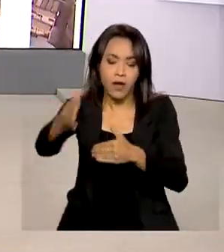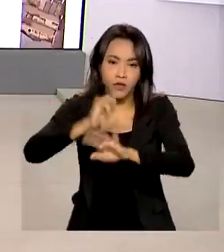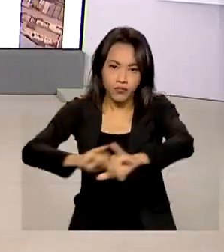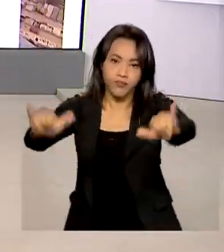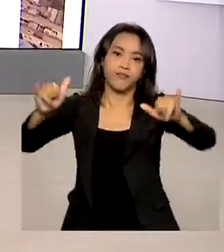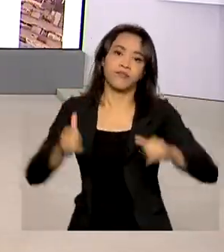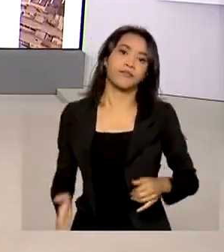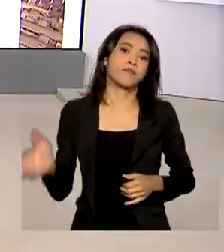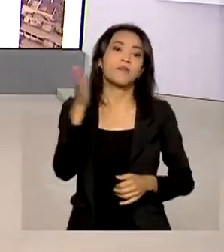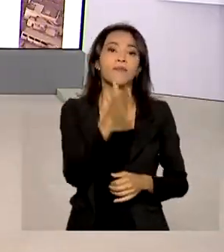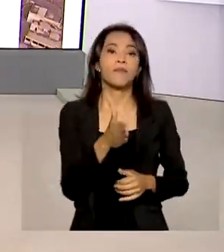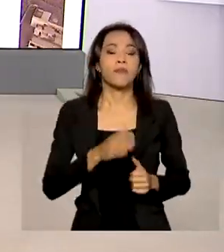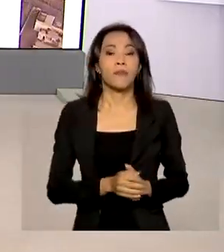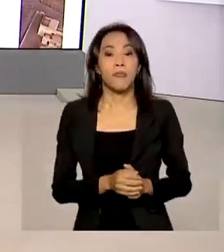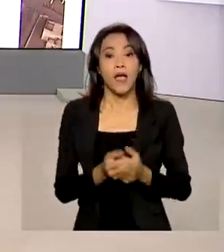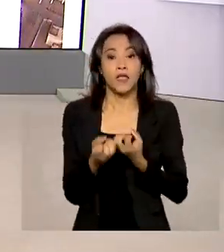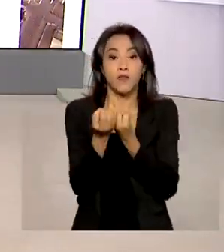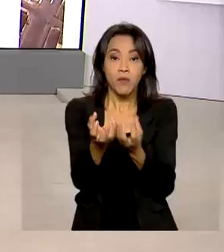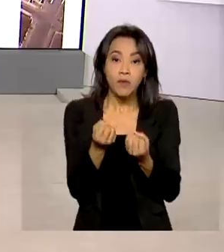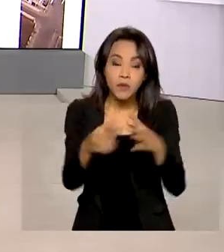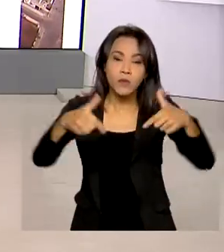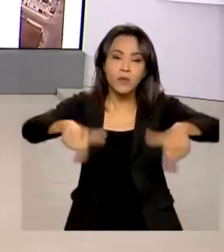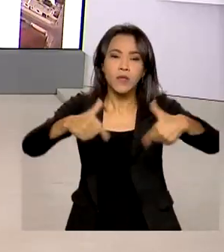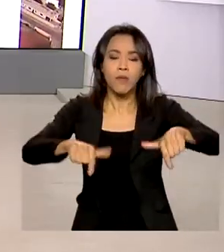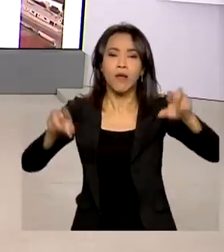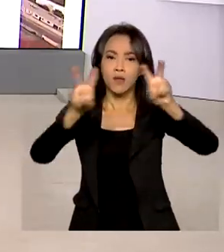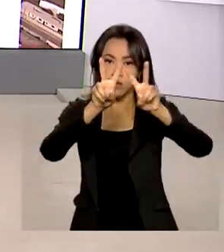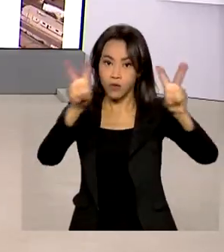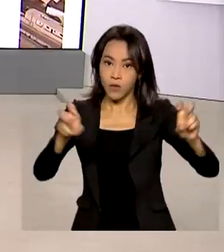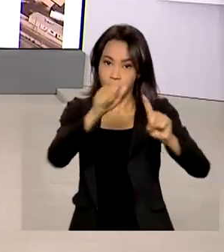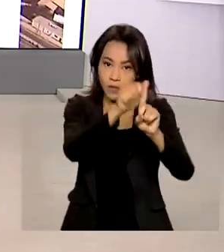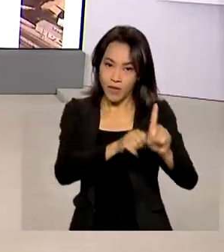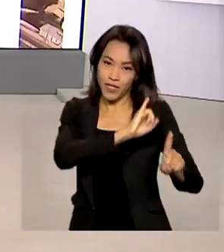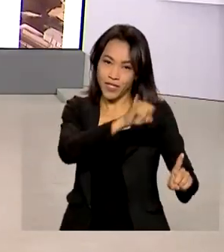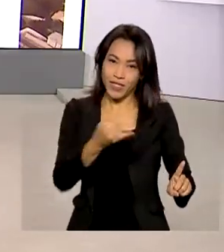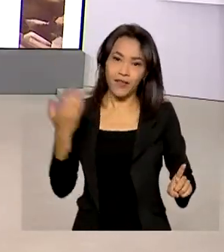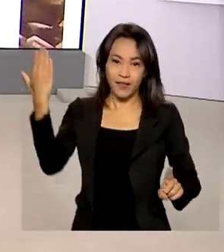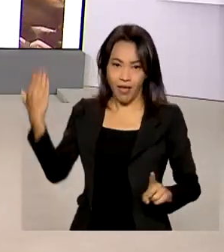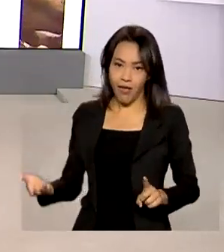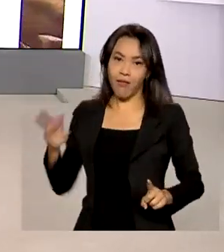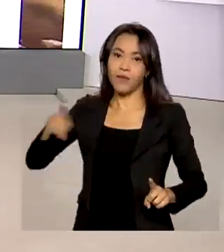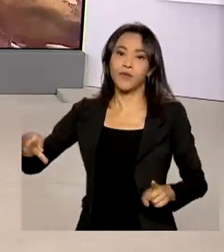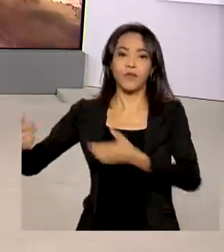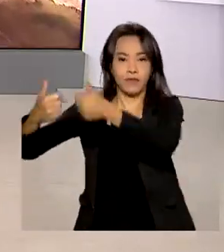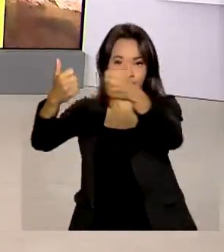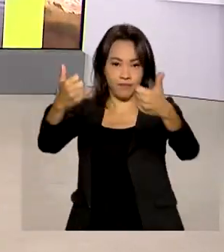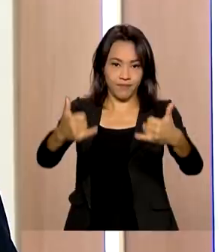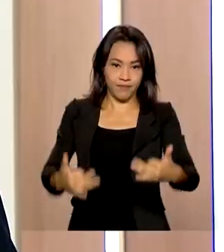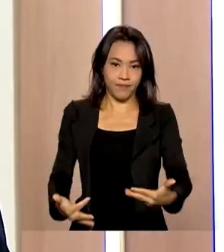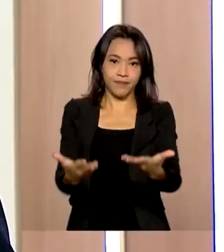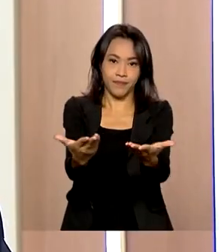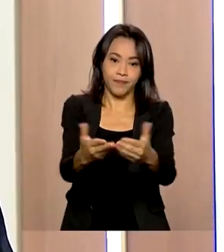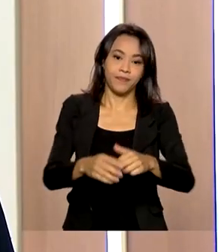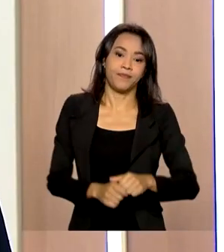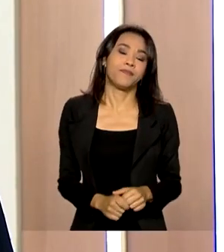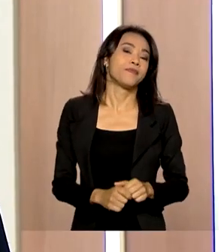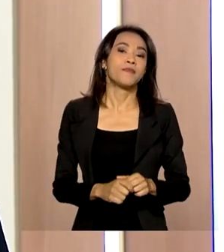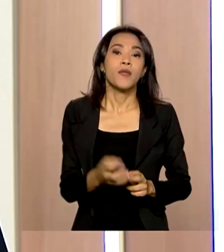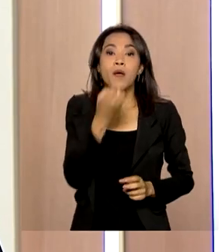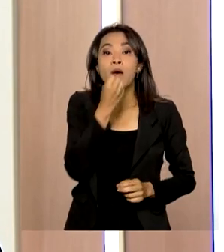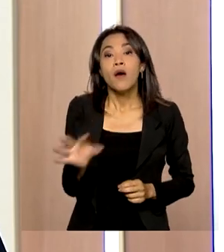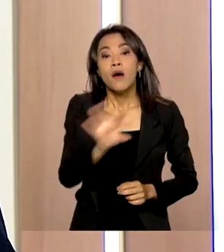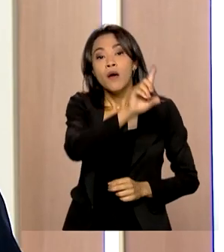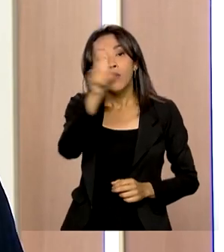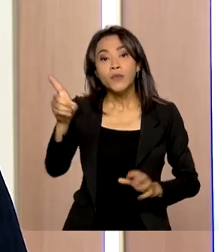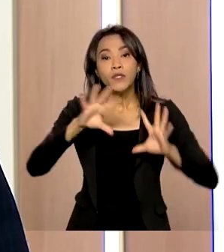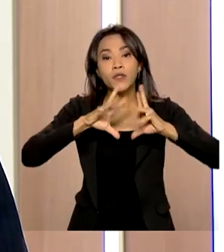E os dados do emprego no mês de janeiro são assunto para o comentário do professor Ricardo Caldas. Bom dia, bom dia a